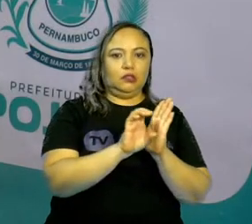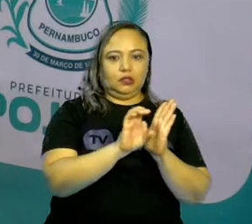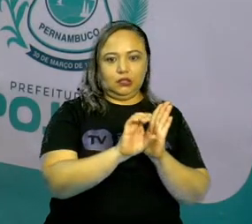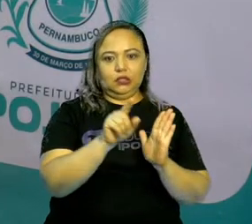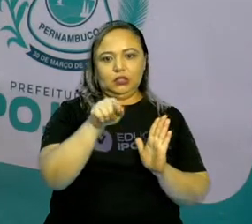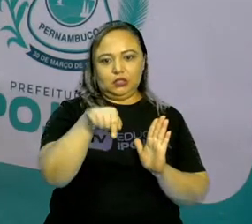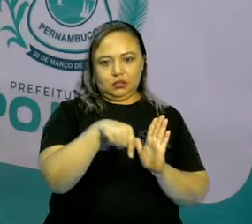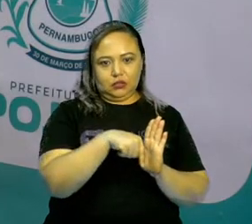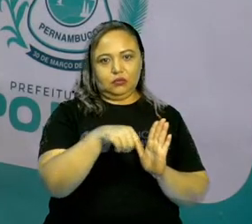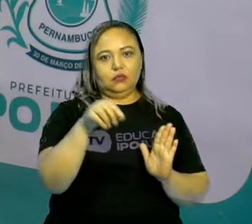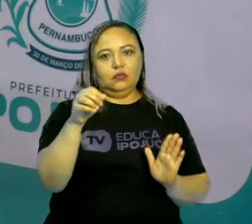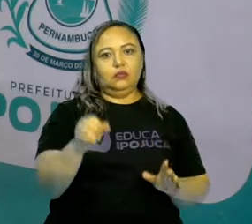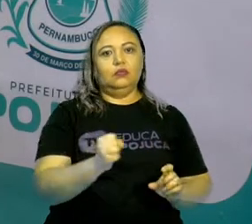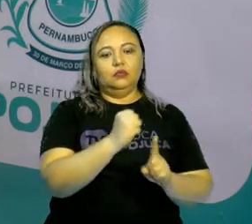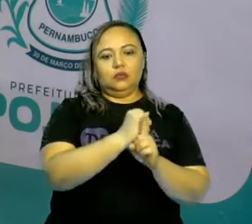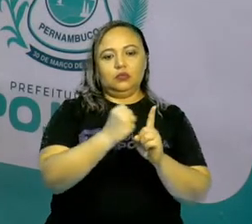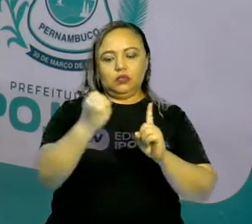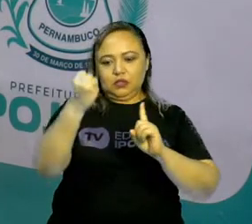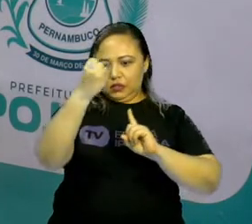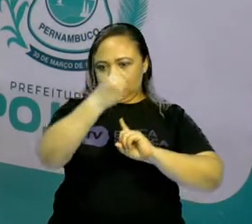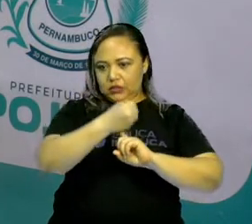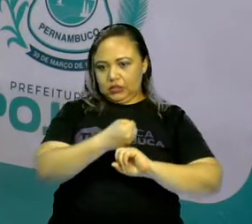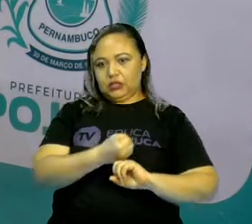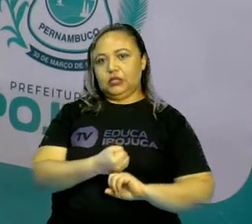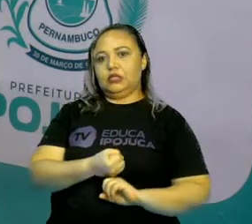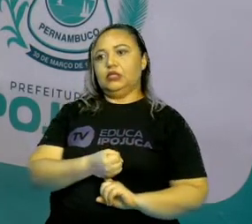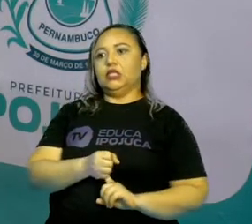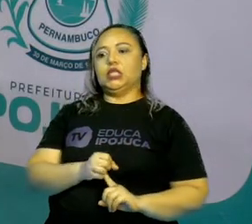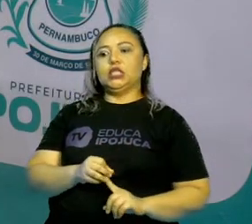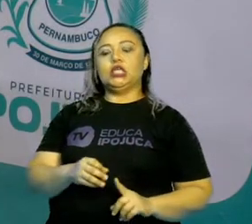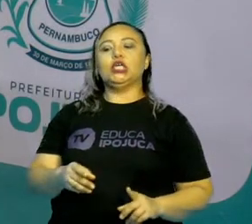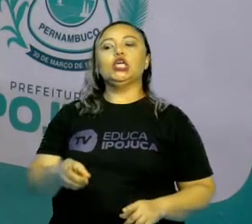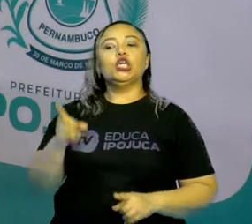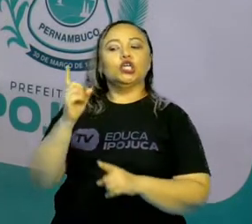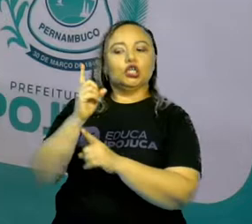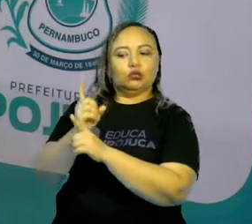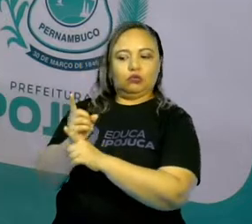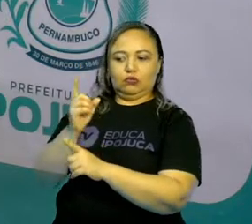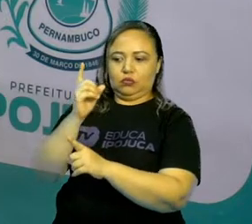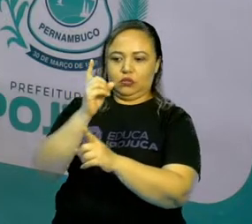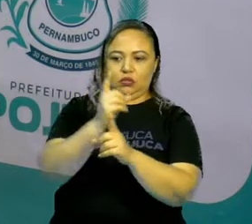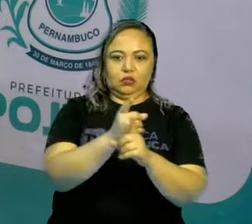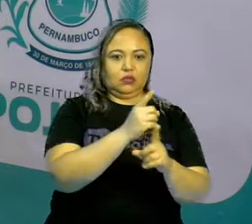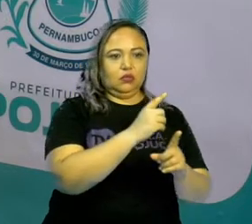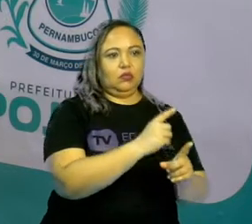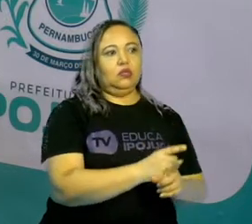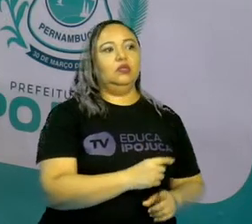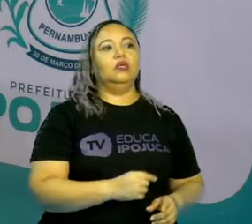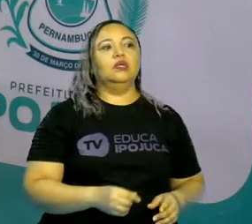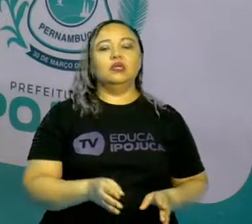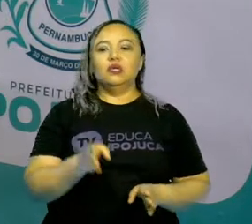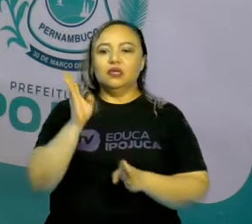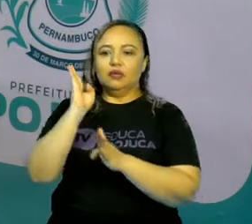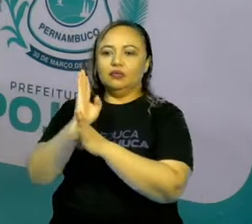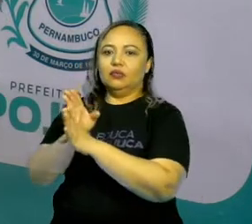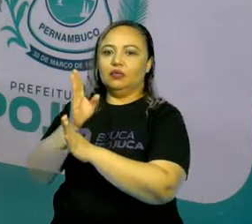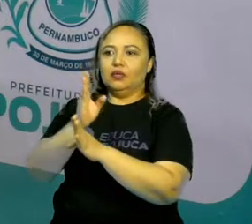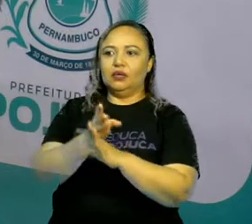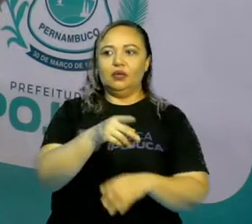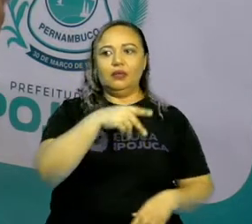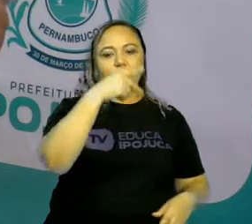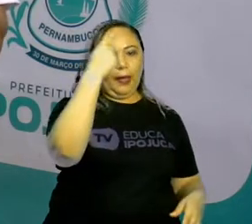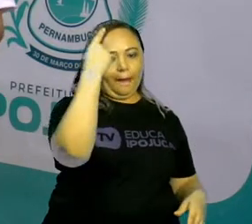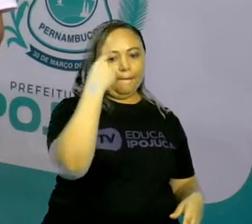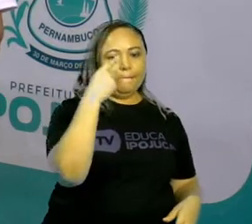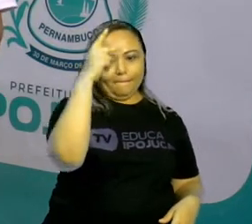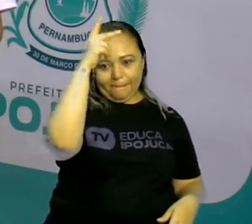define lá. Se a pessoa chegar só com um código lá na instituição de energia, que trabalha com